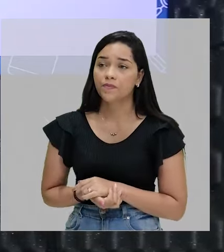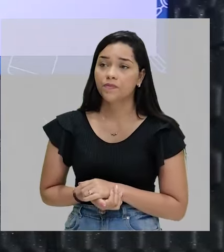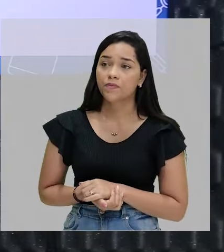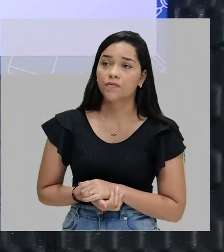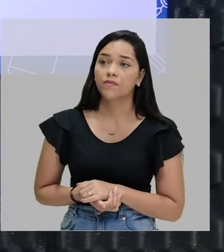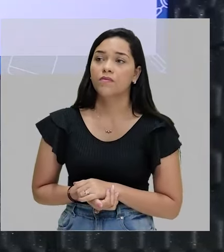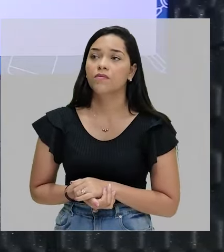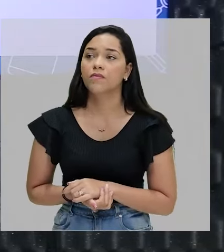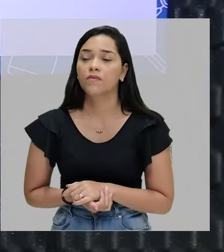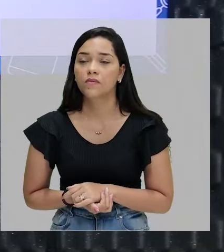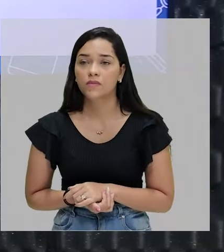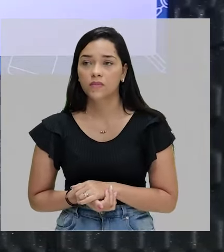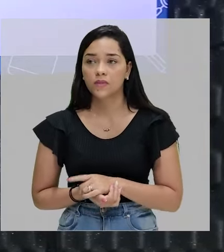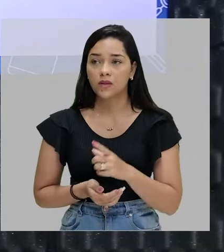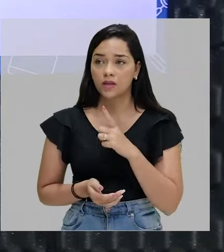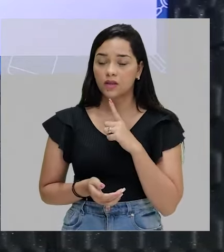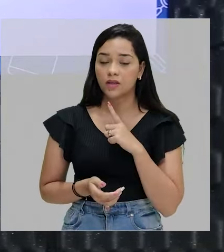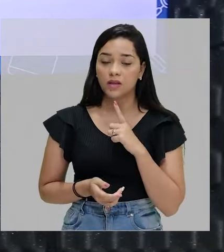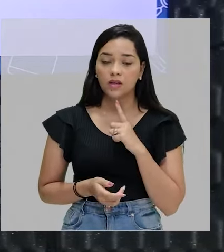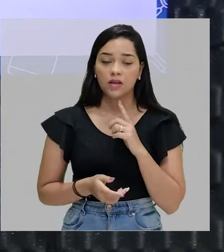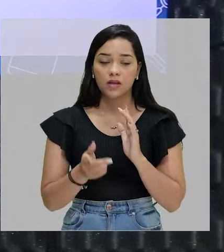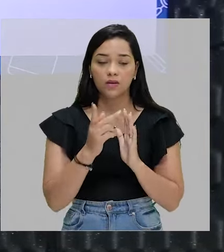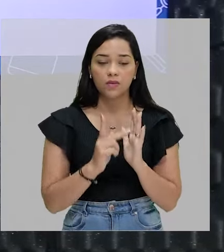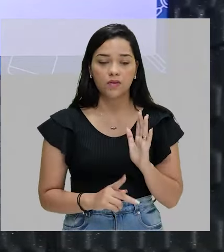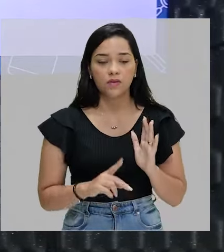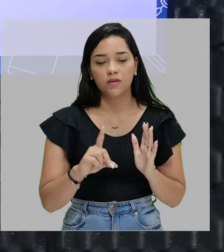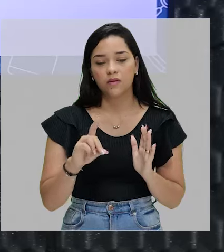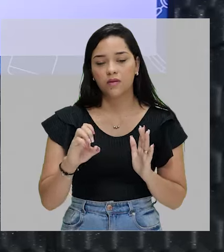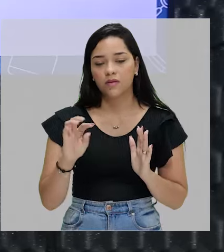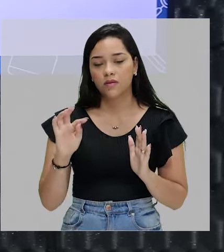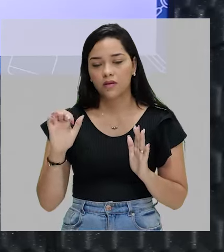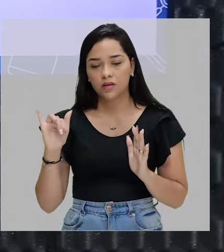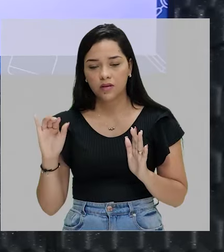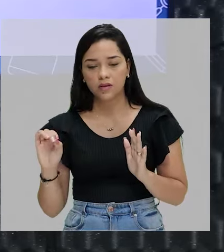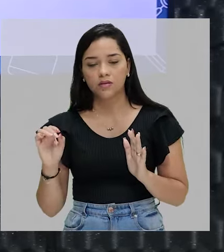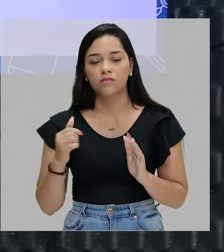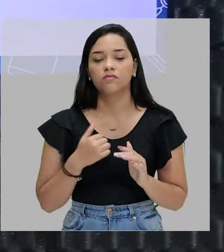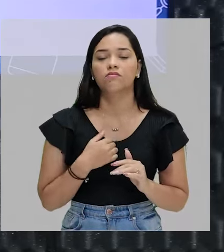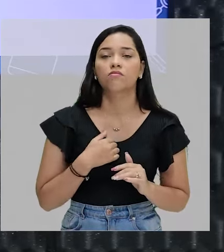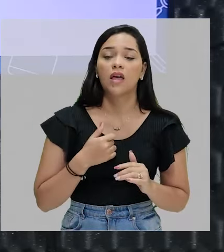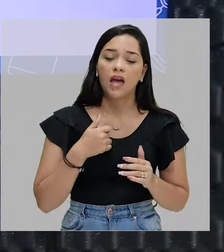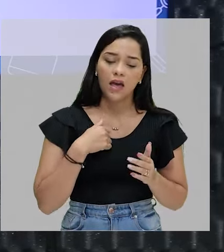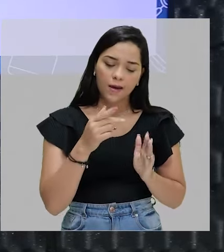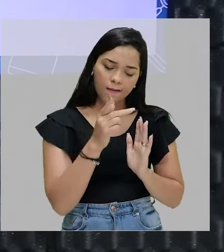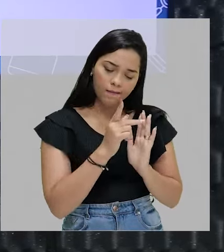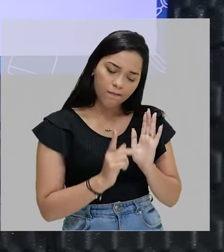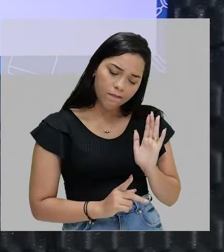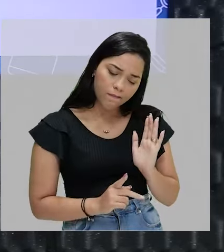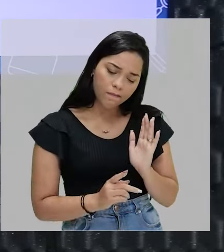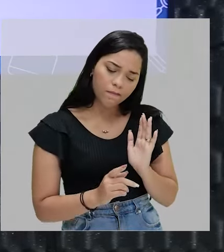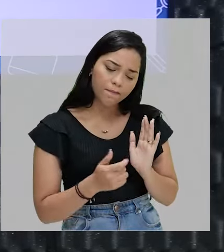Olha aqui, por exemplo, esse poema chamado Desencanto. Eu faço versos como quem chora.